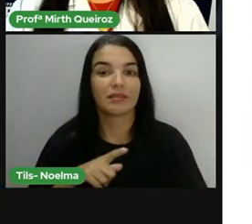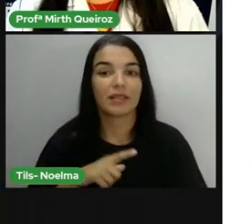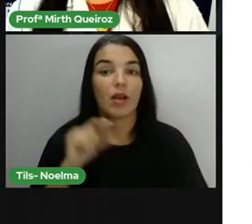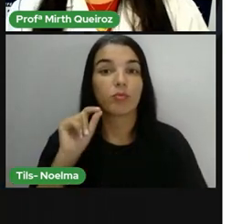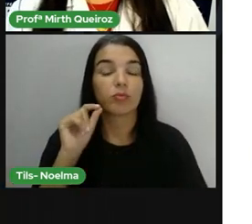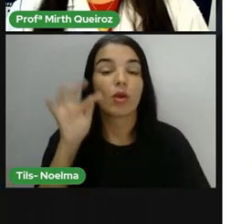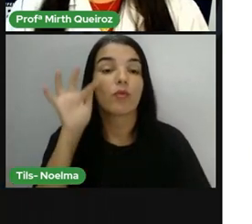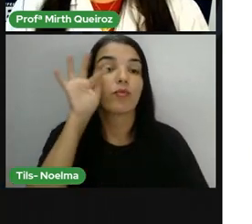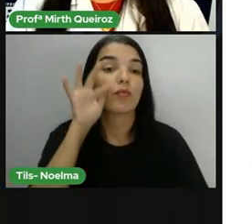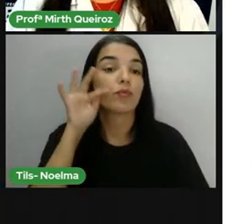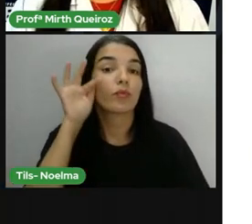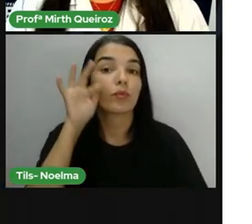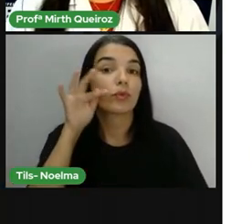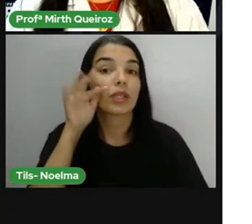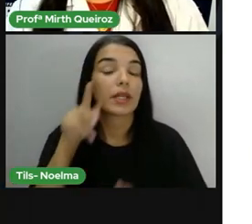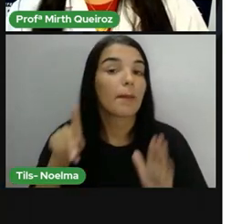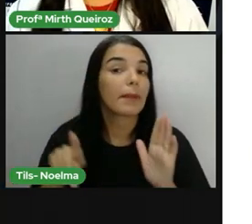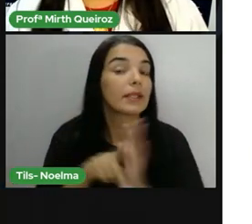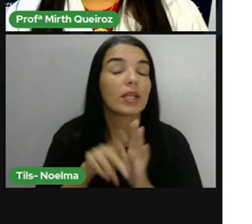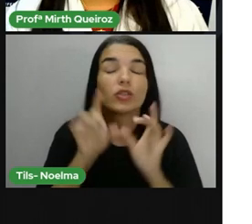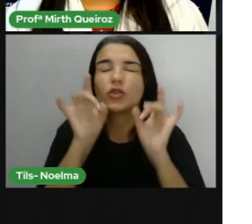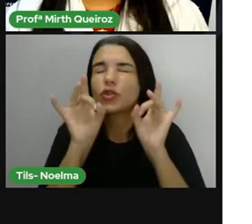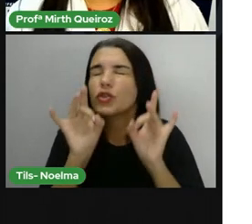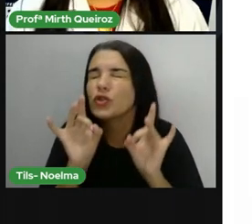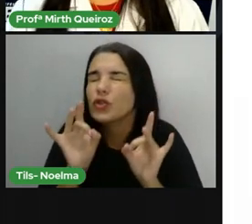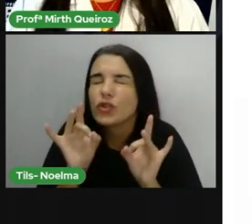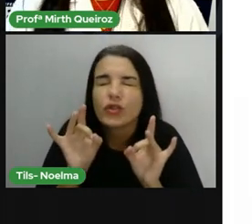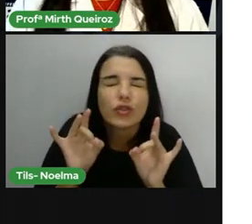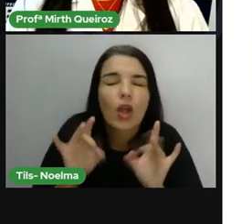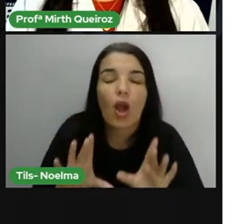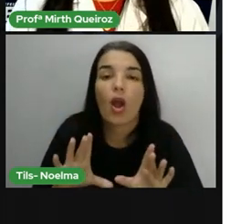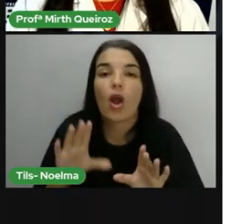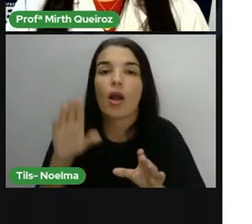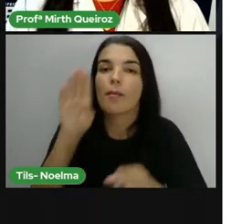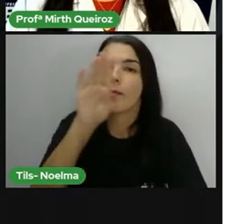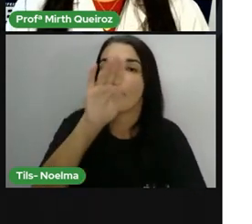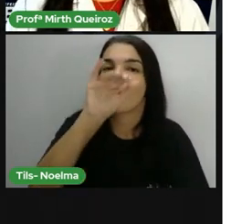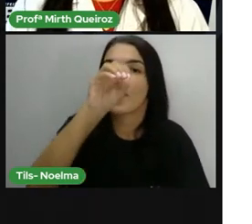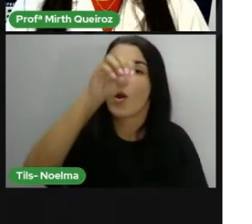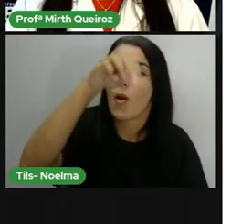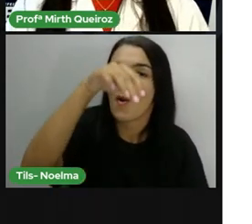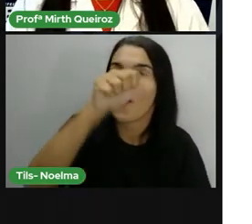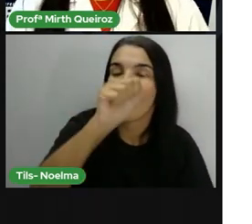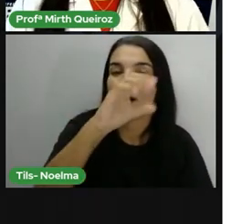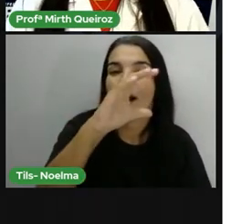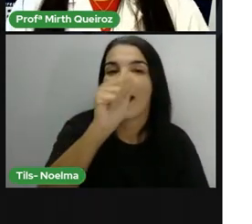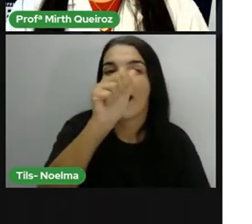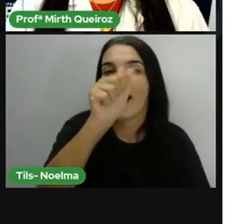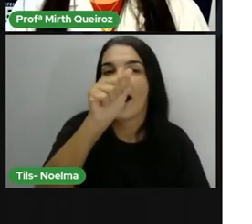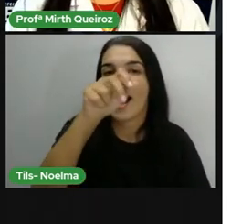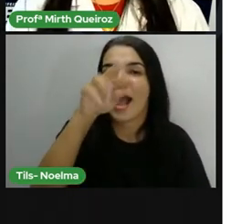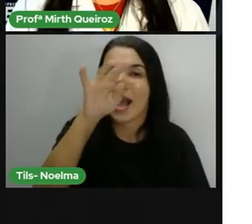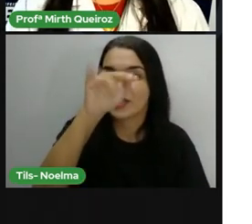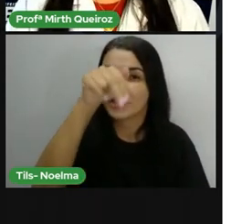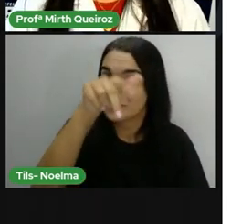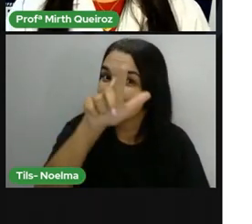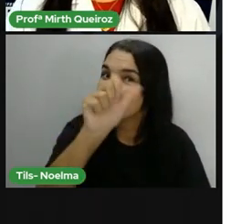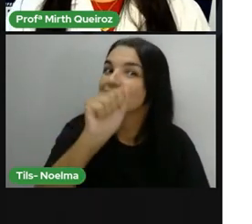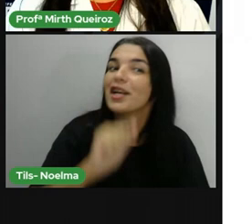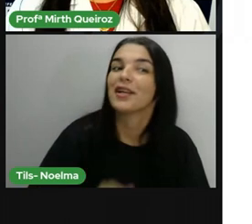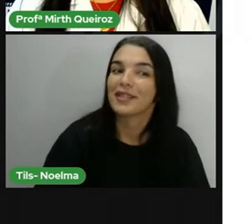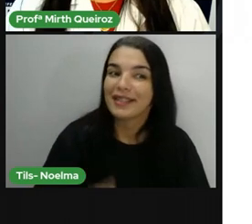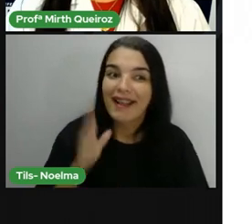uma fruteira, né? Nativa e exclusiva do bioma caatinga. Olha que legal, né?